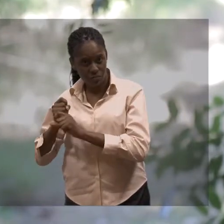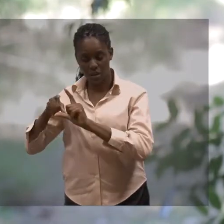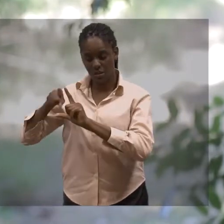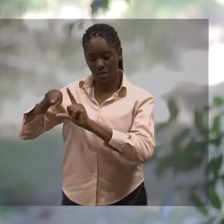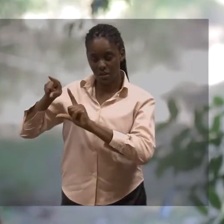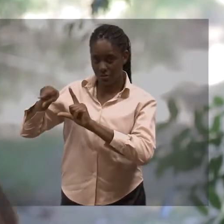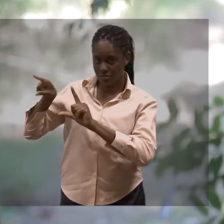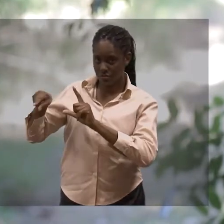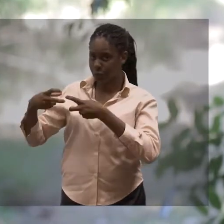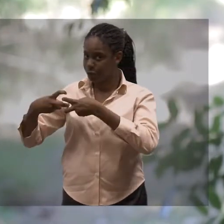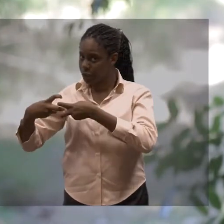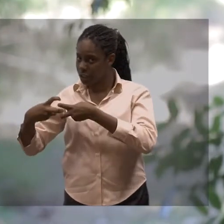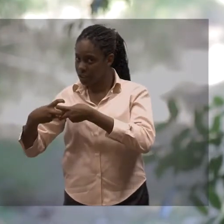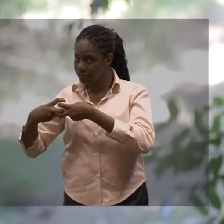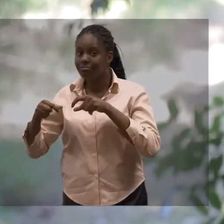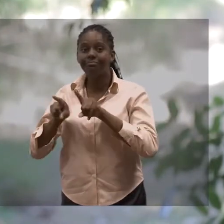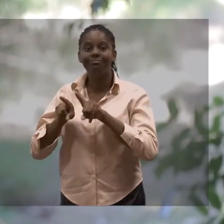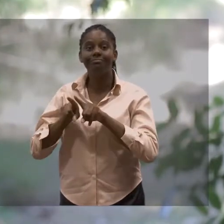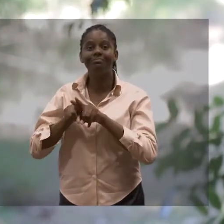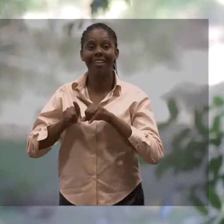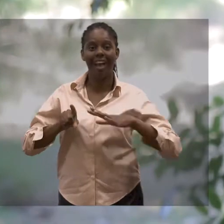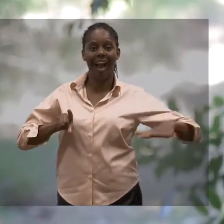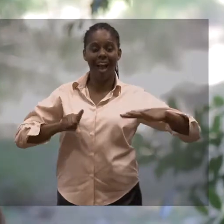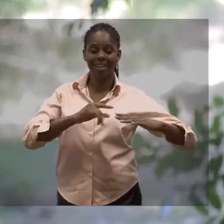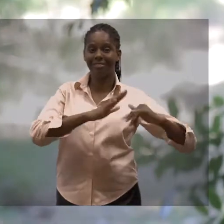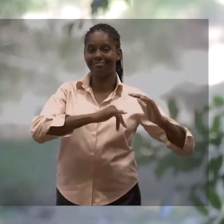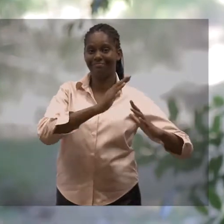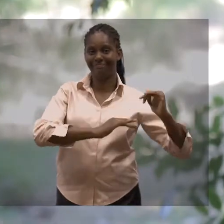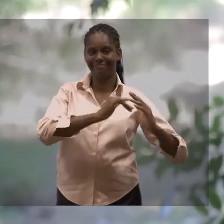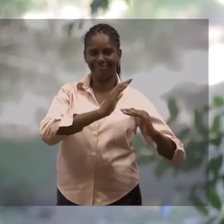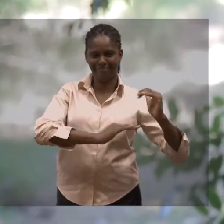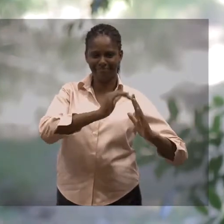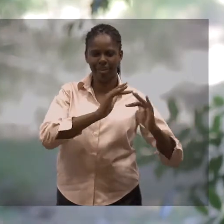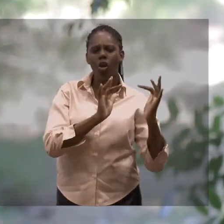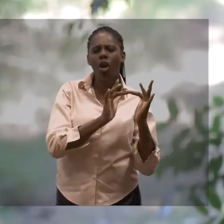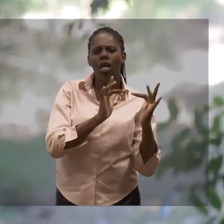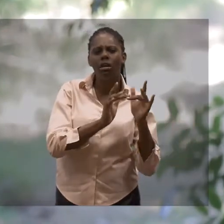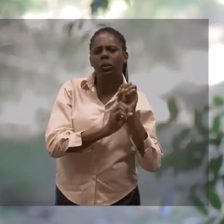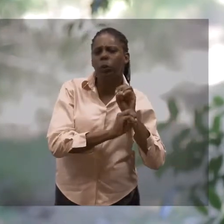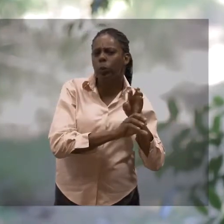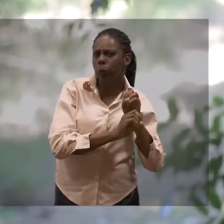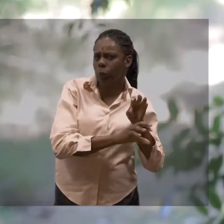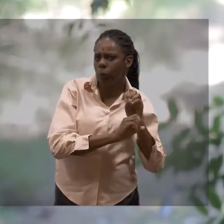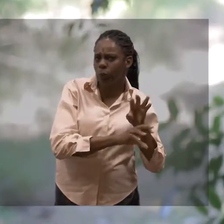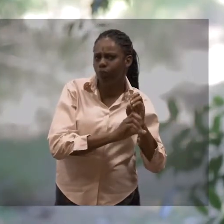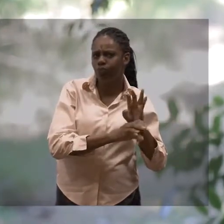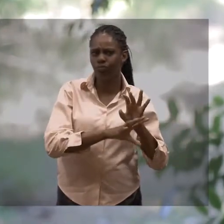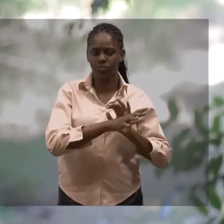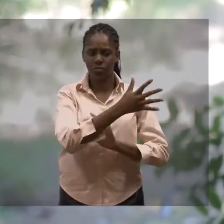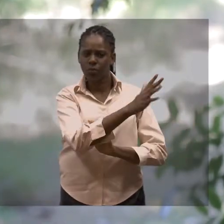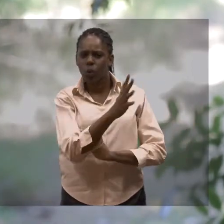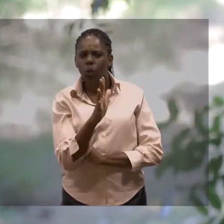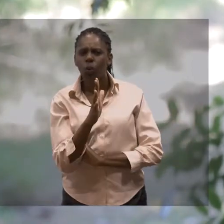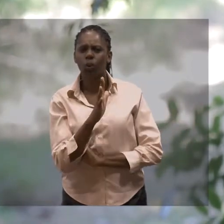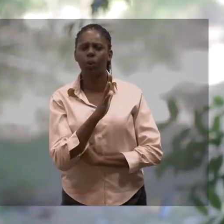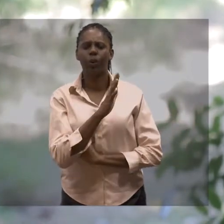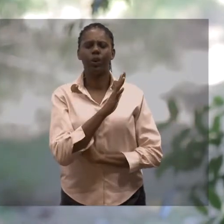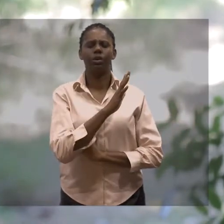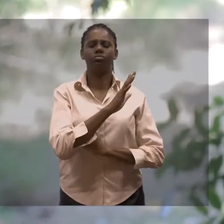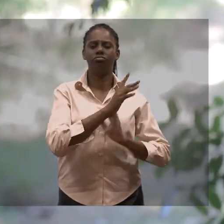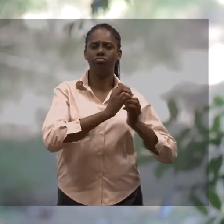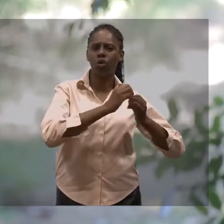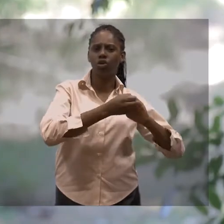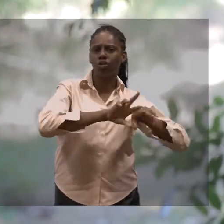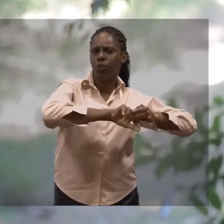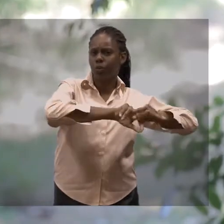trabalhar com cálculos, estatísticas, física, até as áreas mais aplicadas, onde ele vai ter contato com educação, com a área de